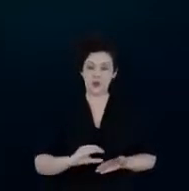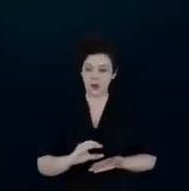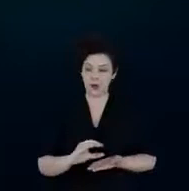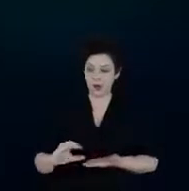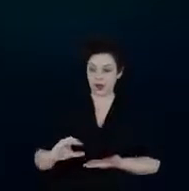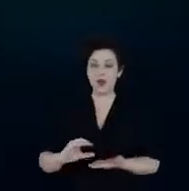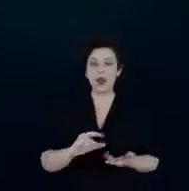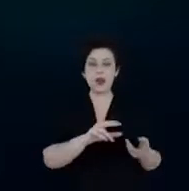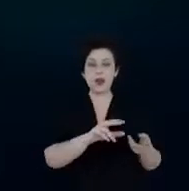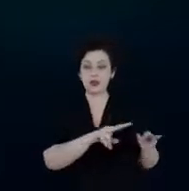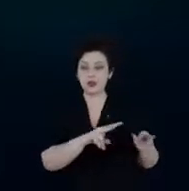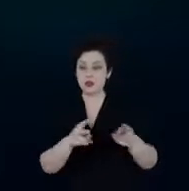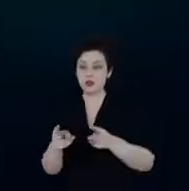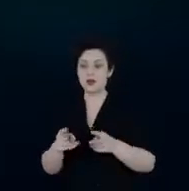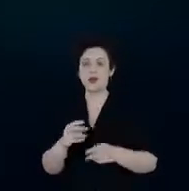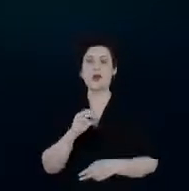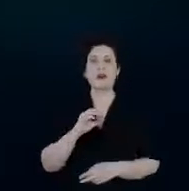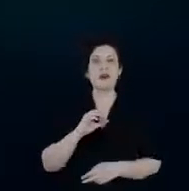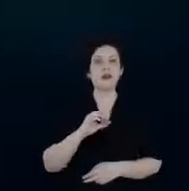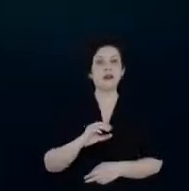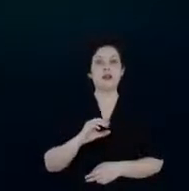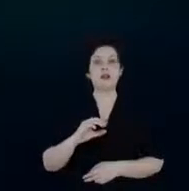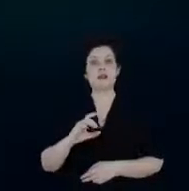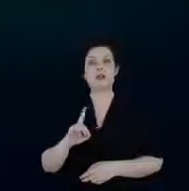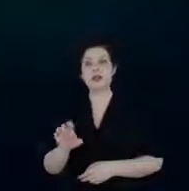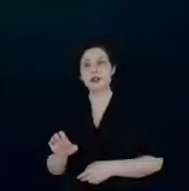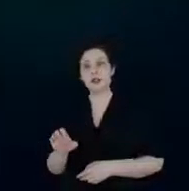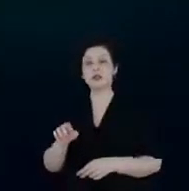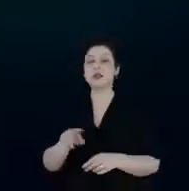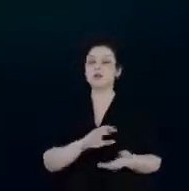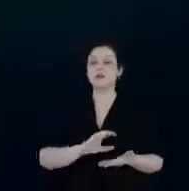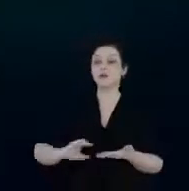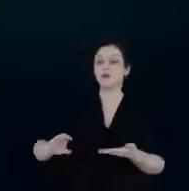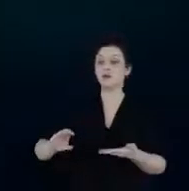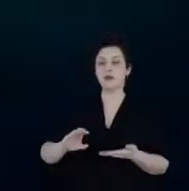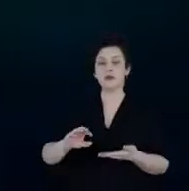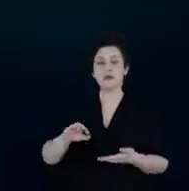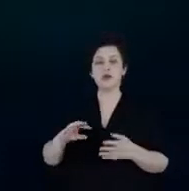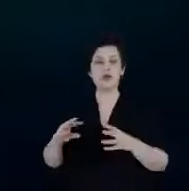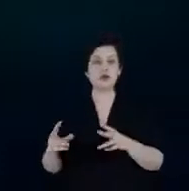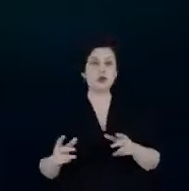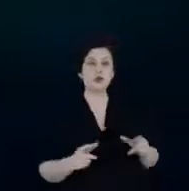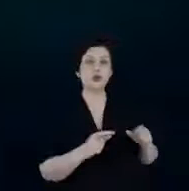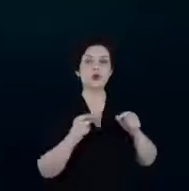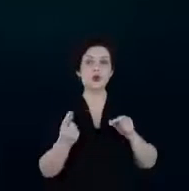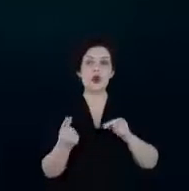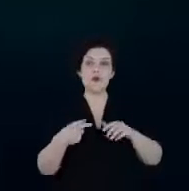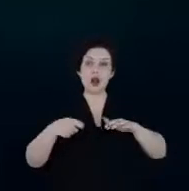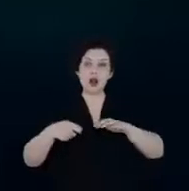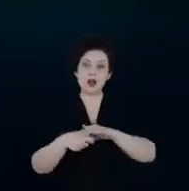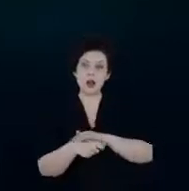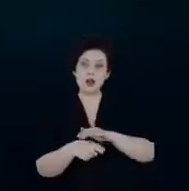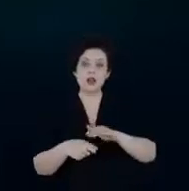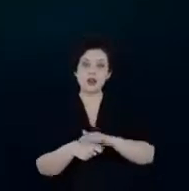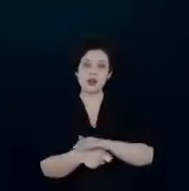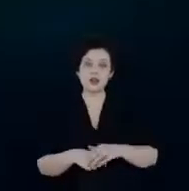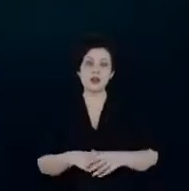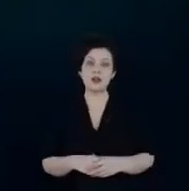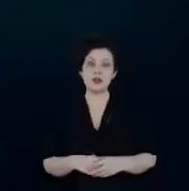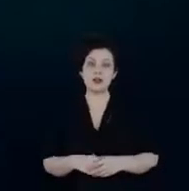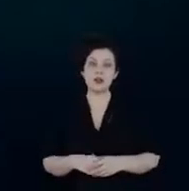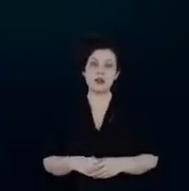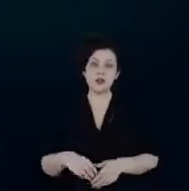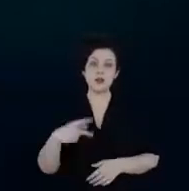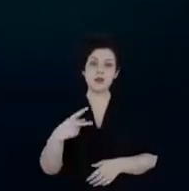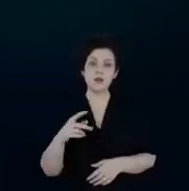transferidos para a CDR bem como todo o valor não investido no PE